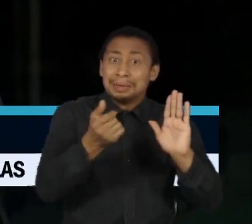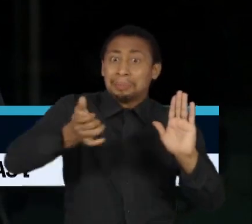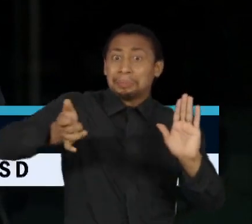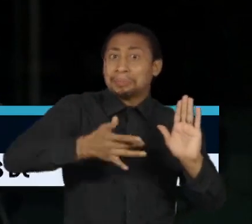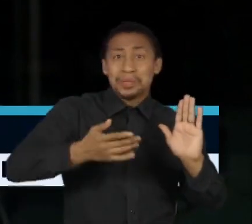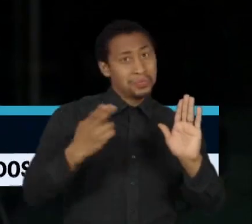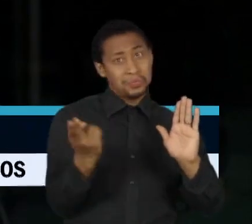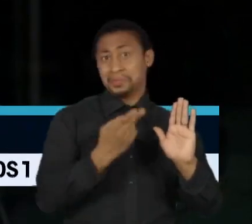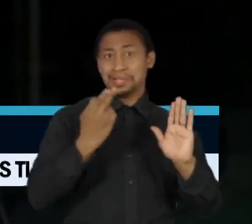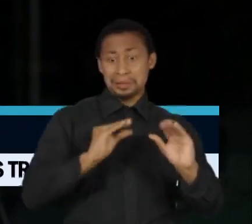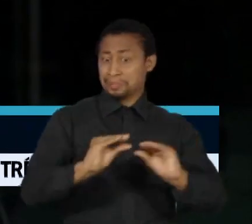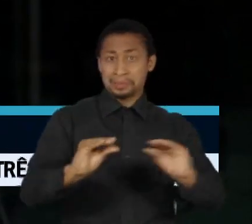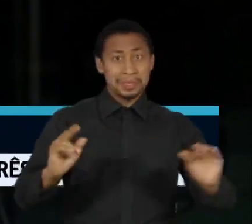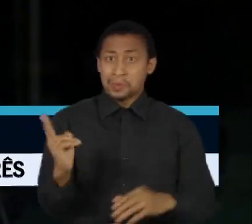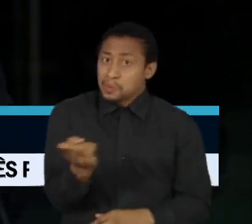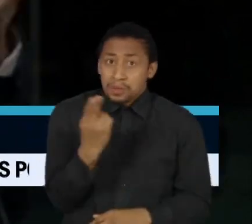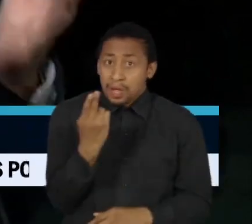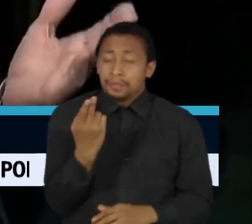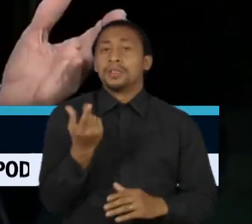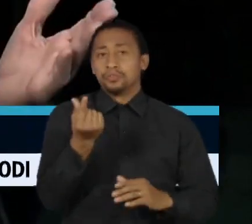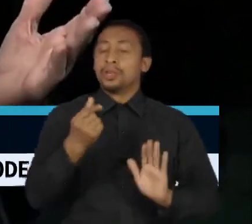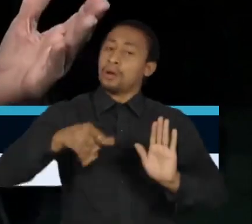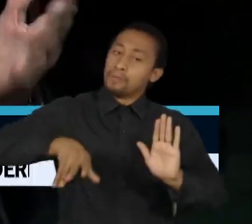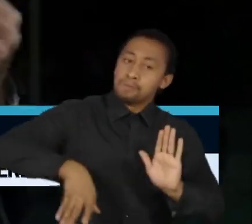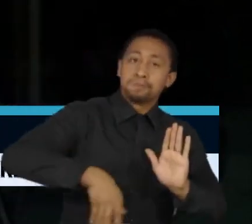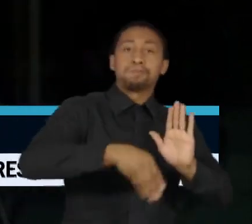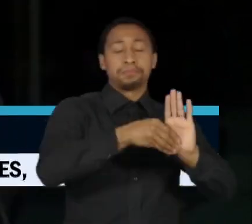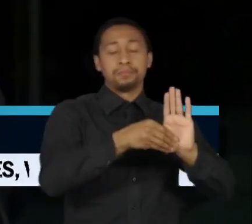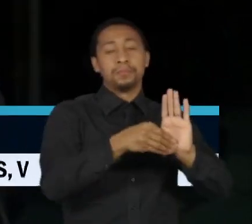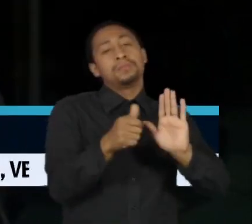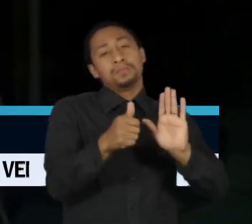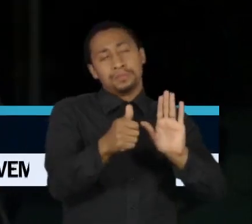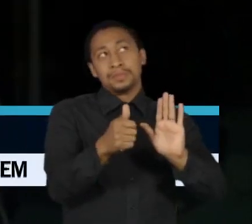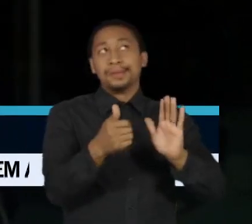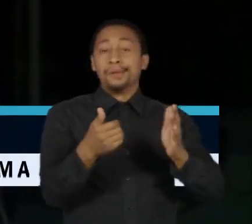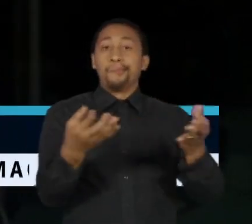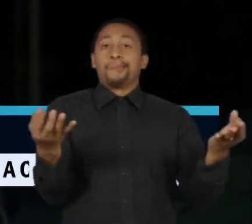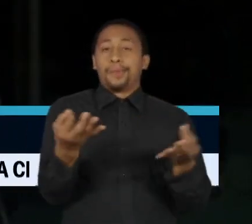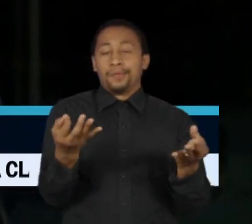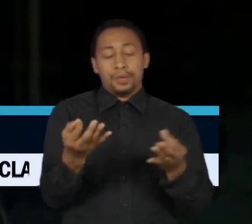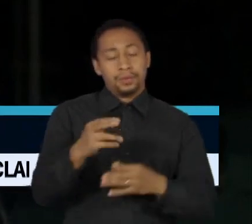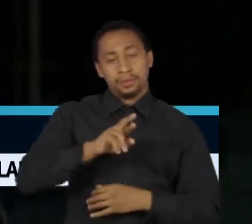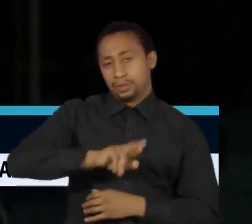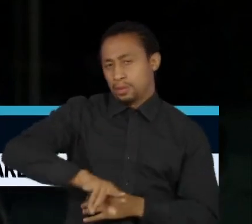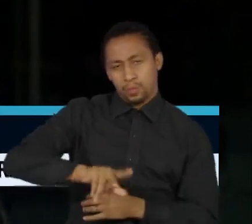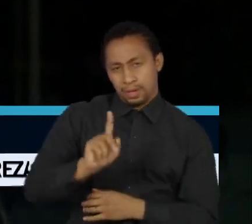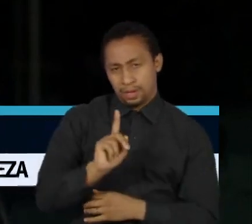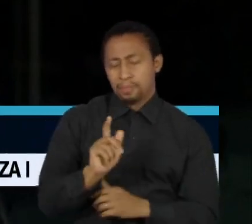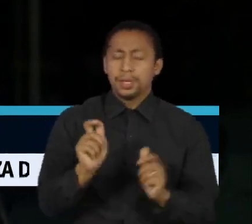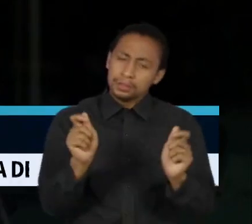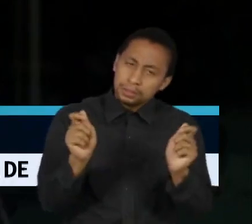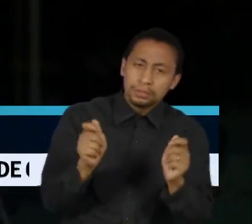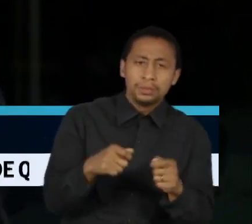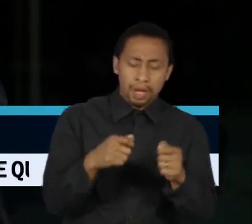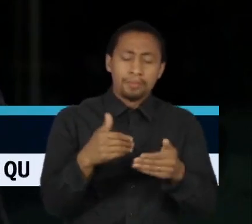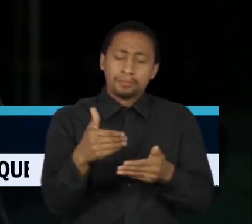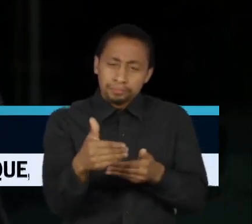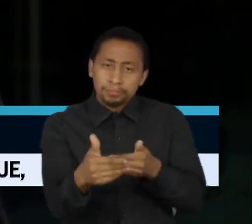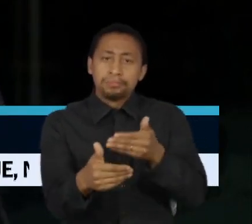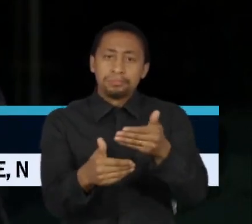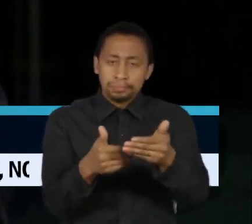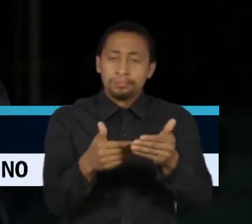agora nós temos um orçamento que não é o ideal, mas um orçamento razoável, que